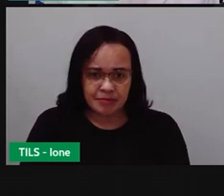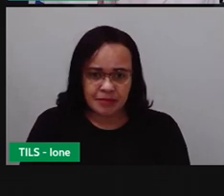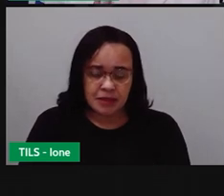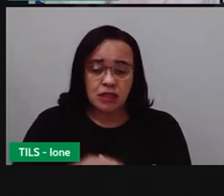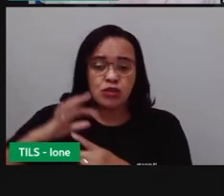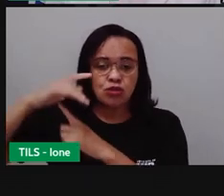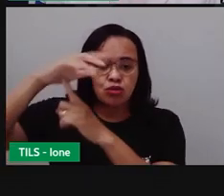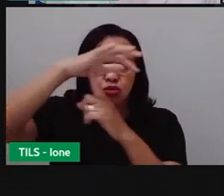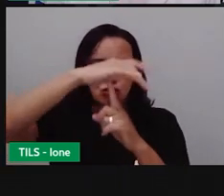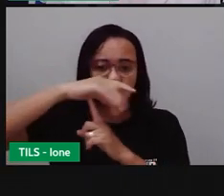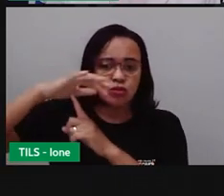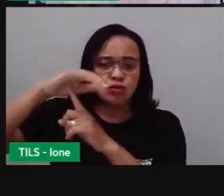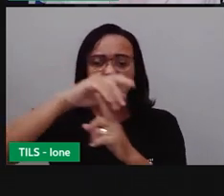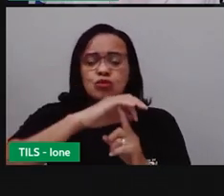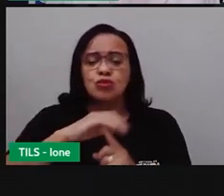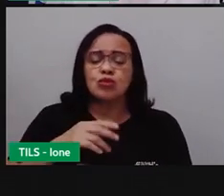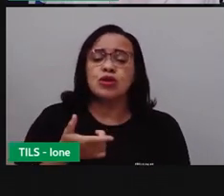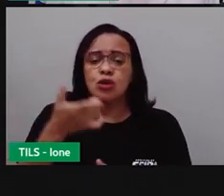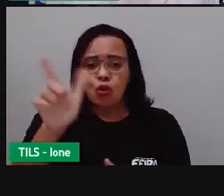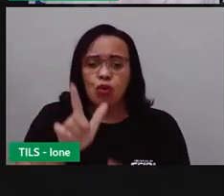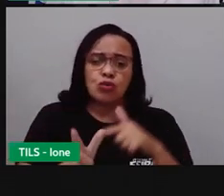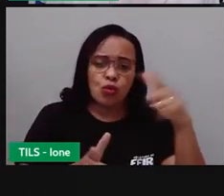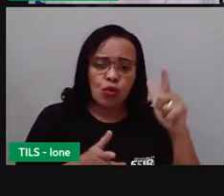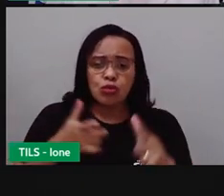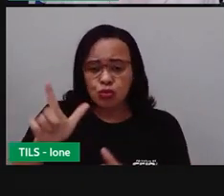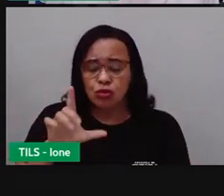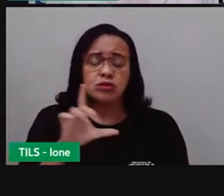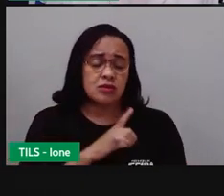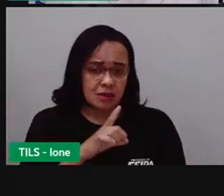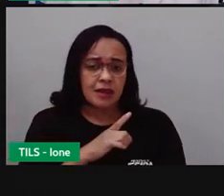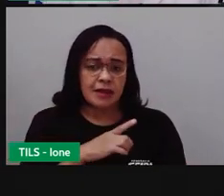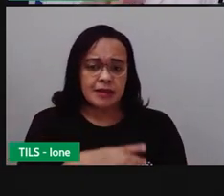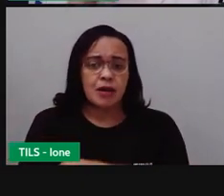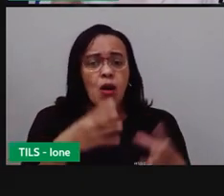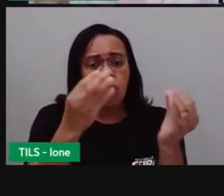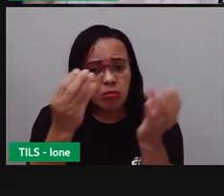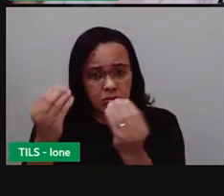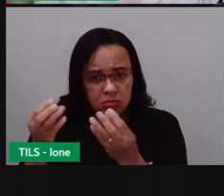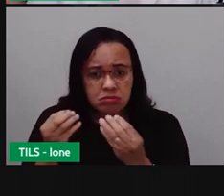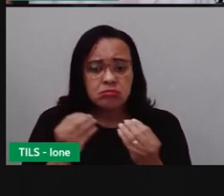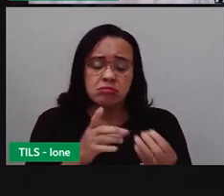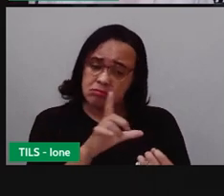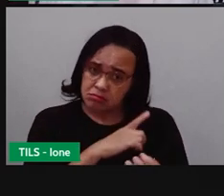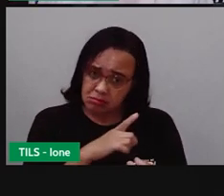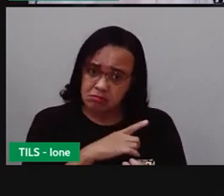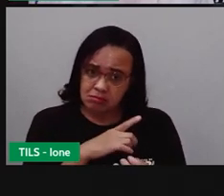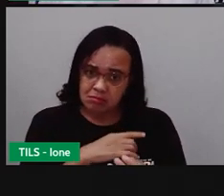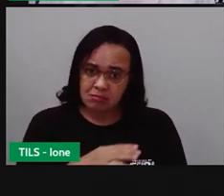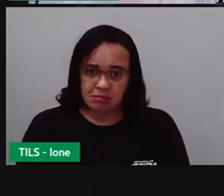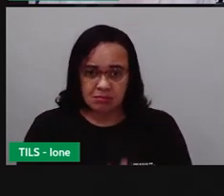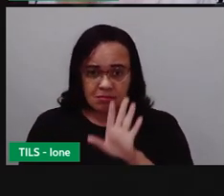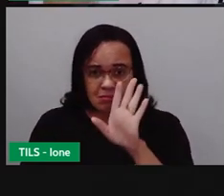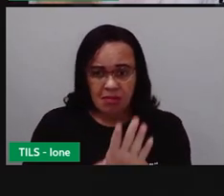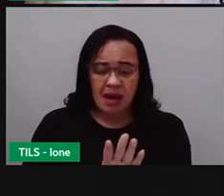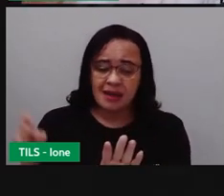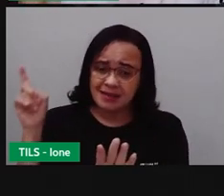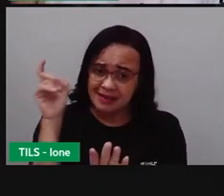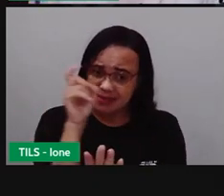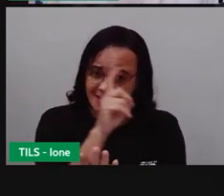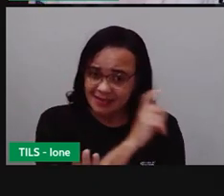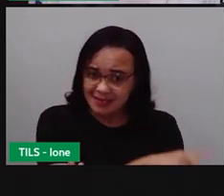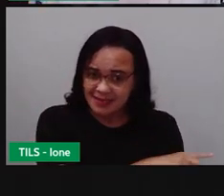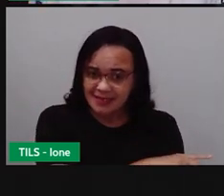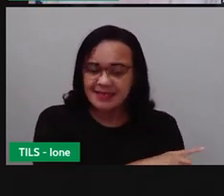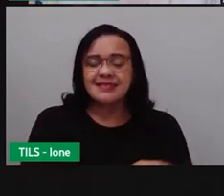outros e a prova quer saber se você sabe quais são esses outros. Perceba que foram ficando mais difíceis aí com o